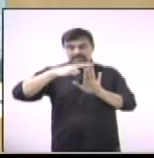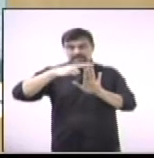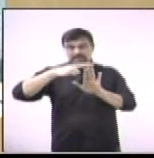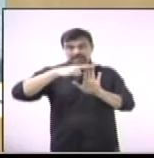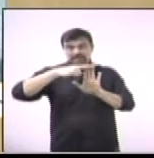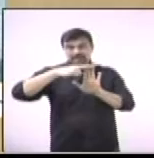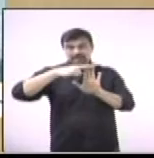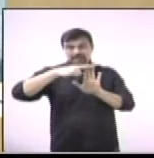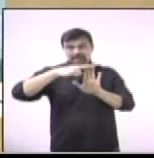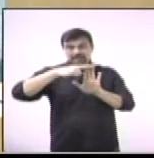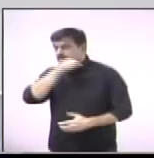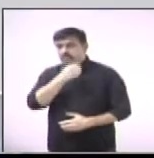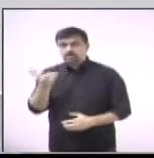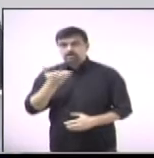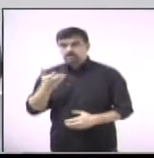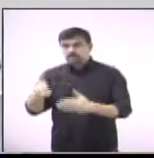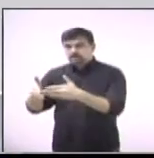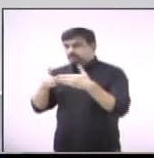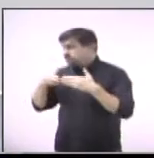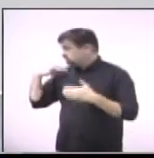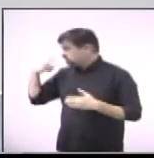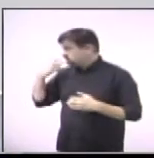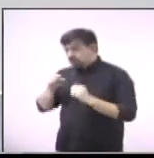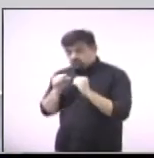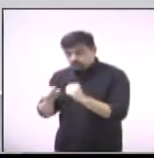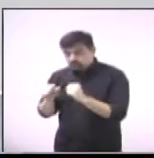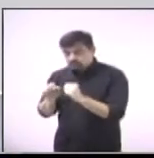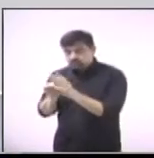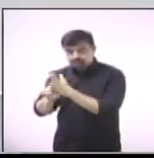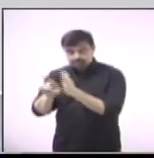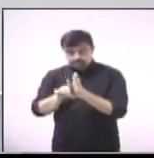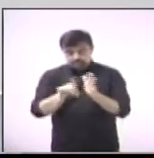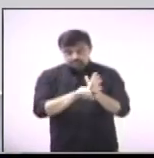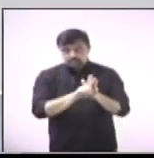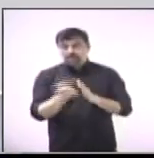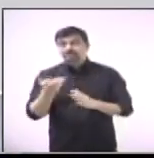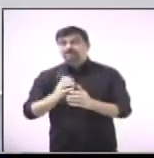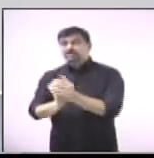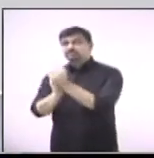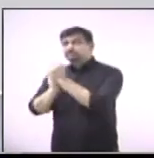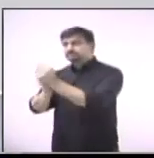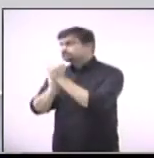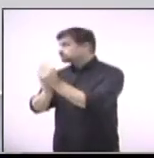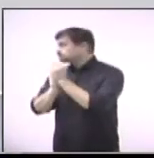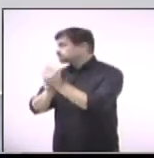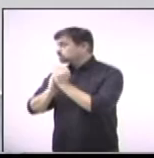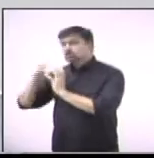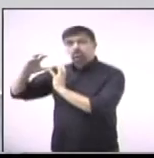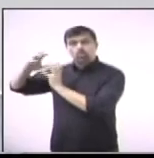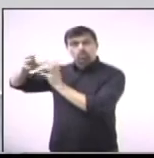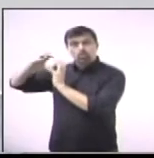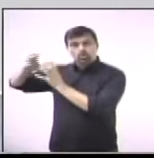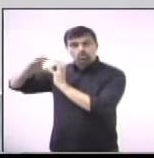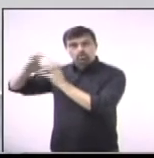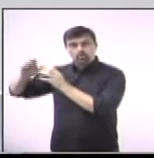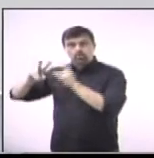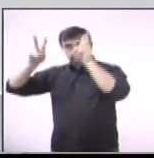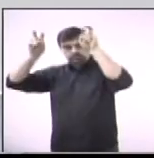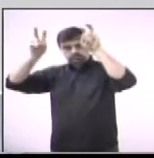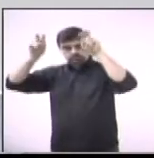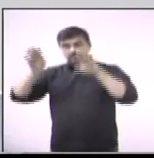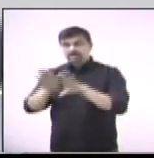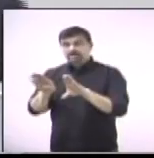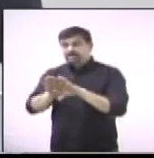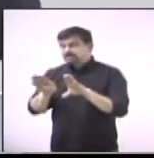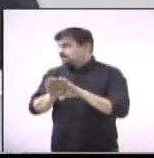Rapidamente, eu gostaria aqui de pedir autorização dos vereadores para parabenizar o vereador Zé Coco pela moção e também